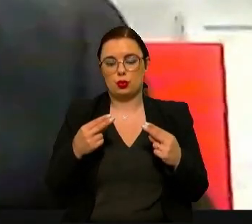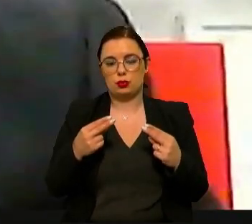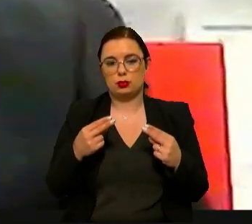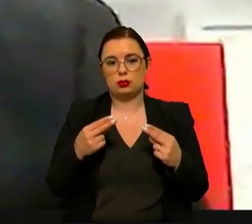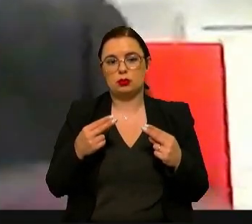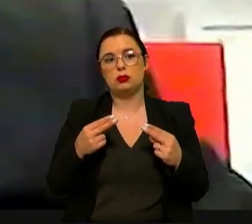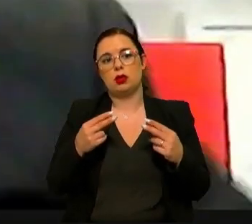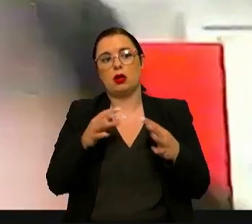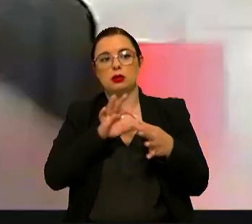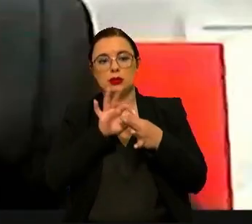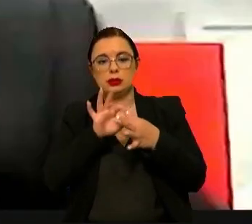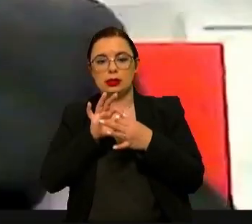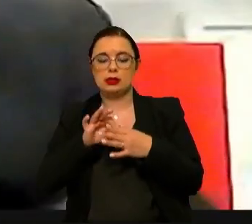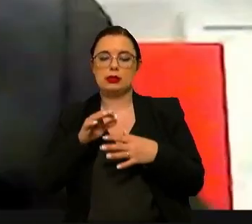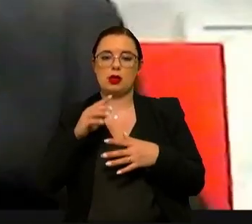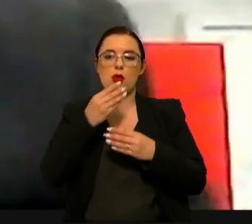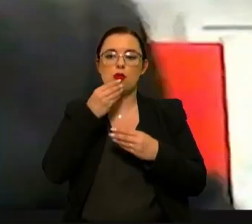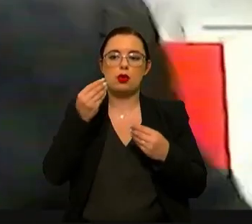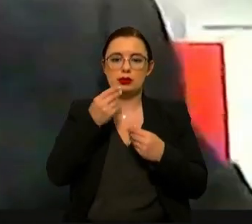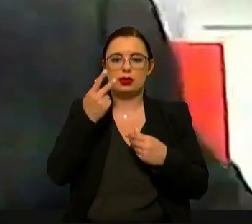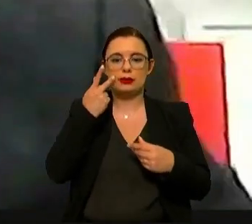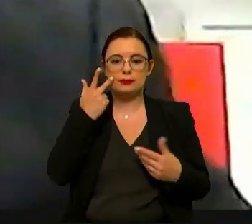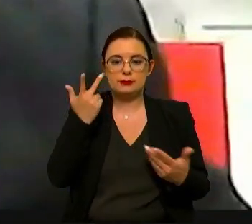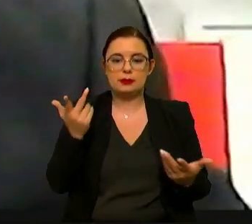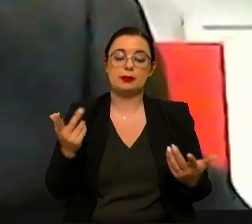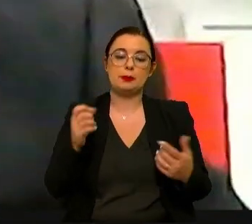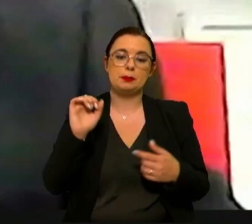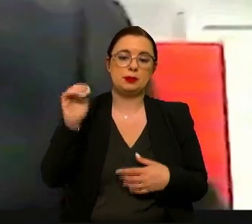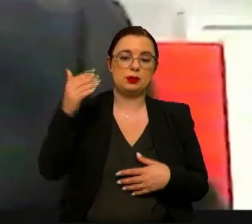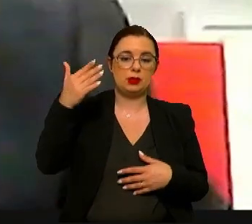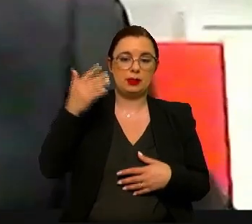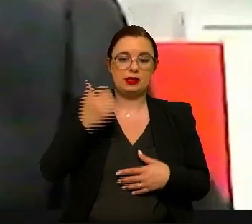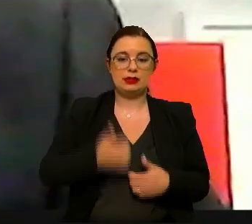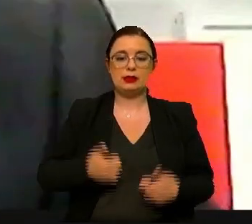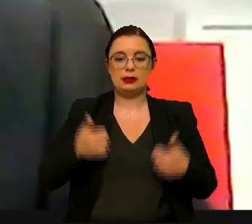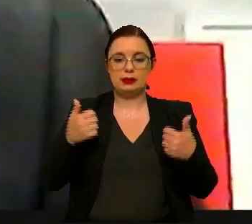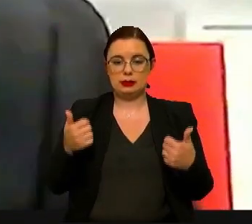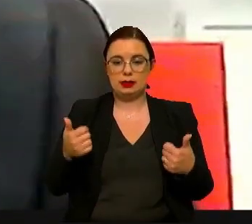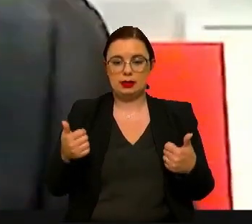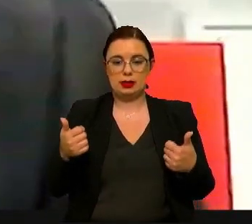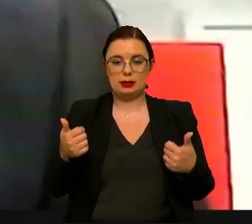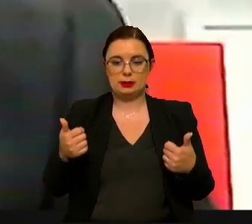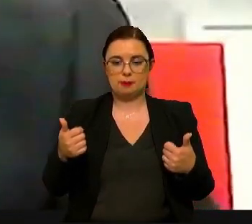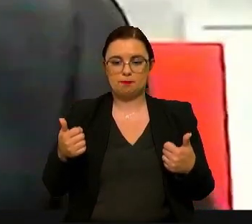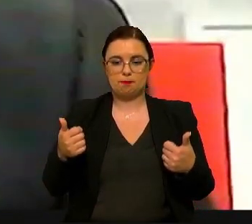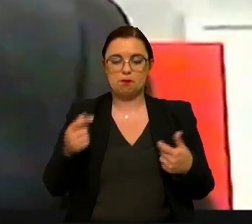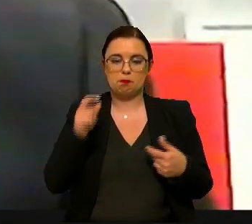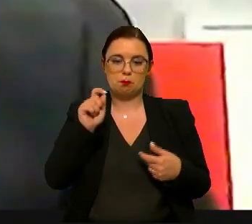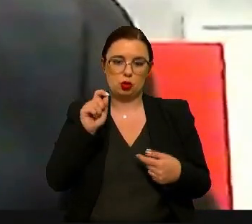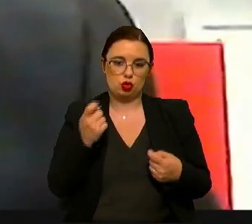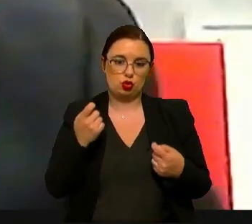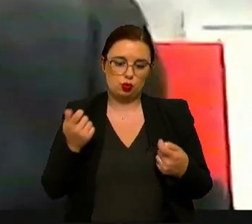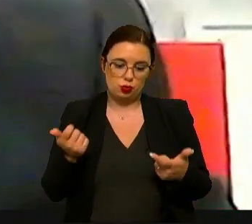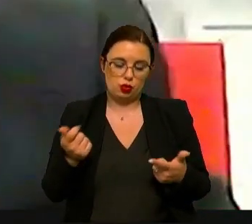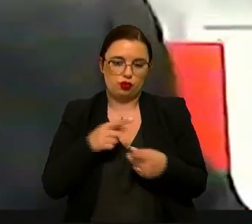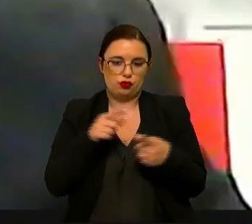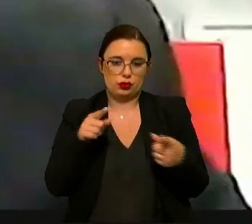com o cidadão a qualidade de vida sobretudo uma cidade que se posiciona obviamente nos poucos minutos como devem